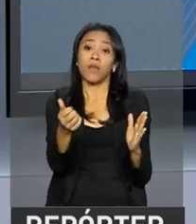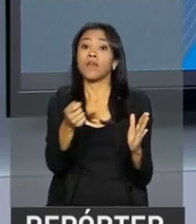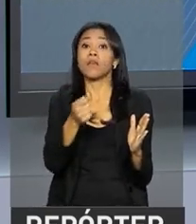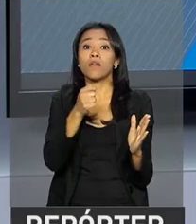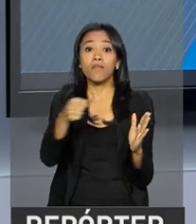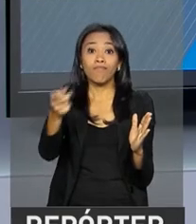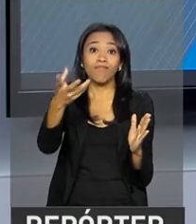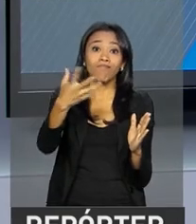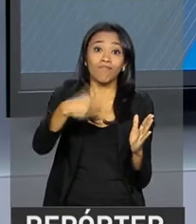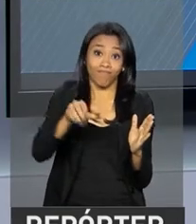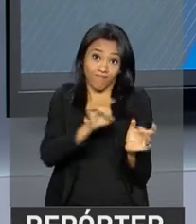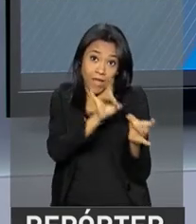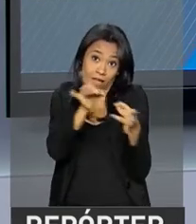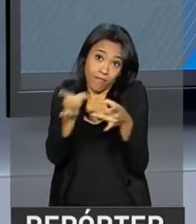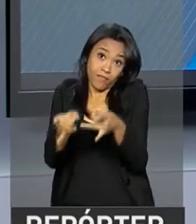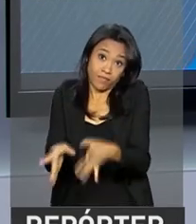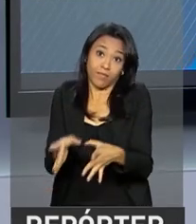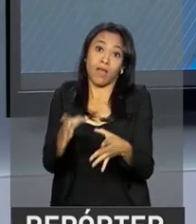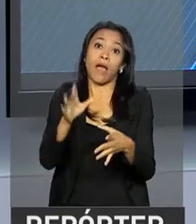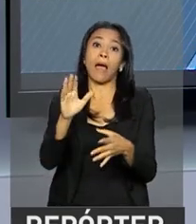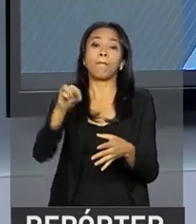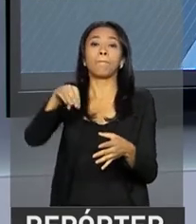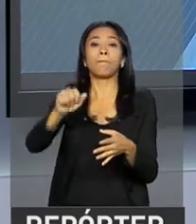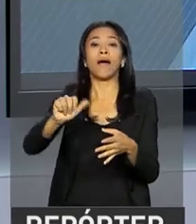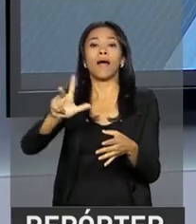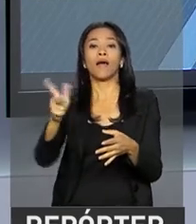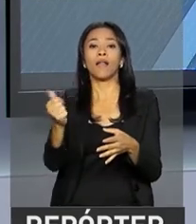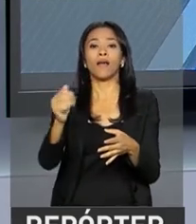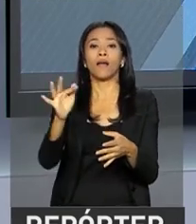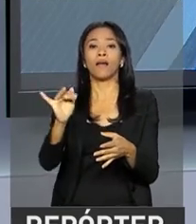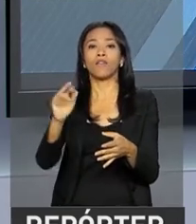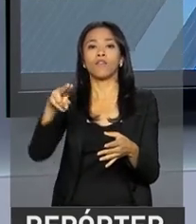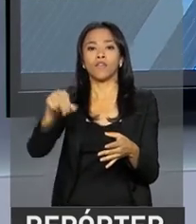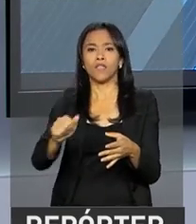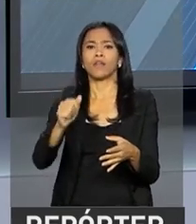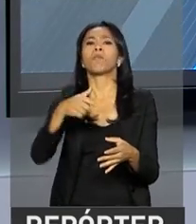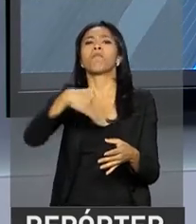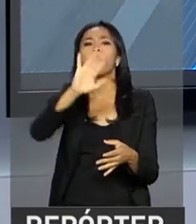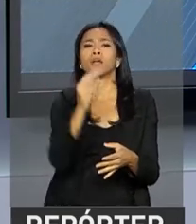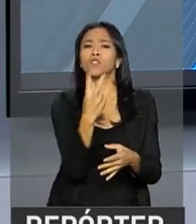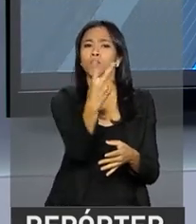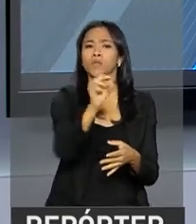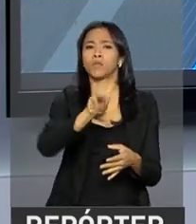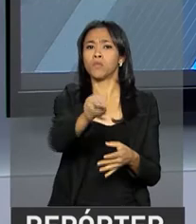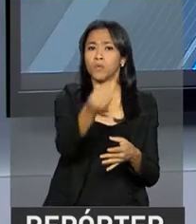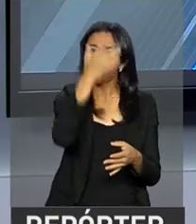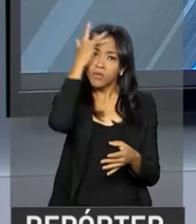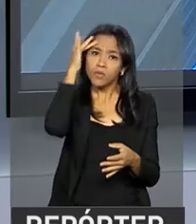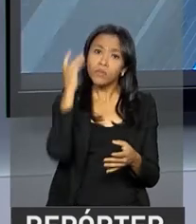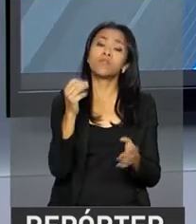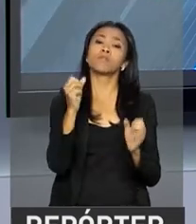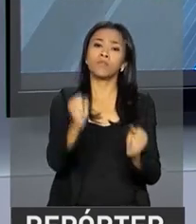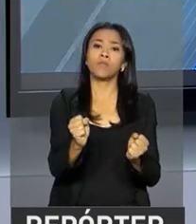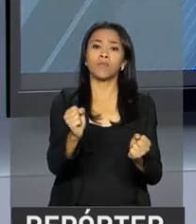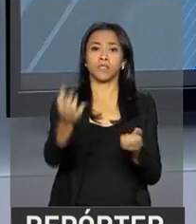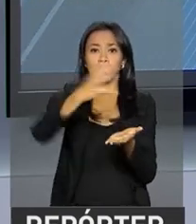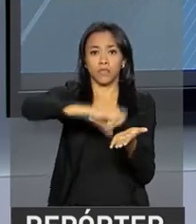a malha fina. Serão beneficiados mais de 2 milhões de contribuintes. O dinheiro